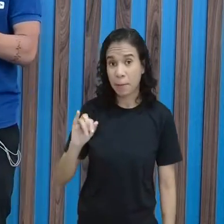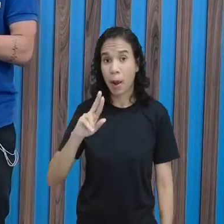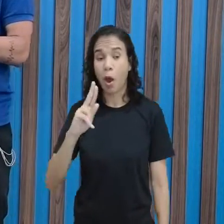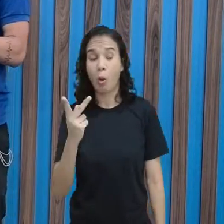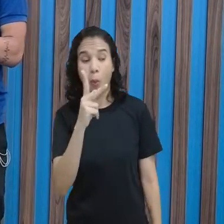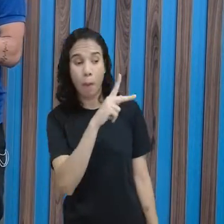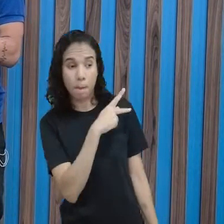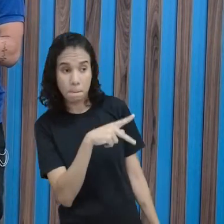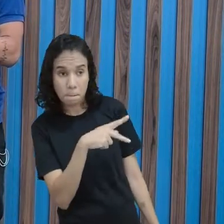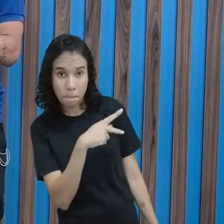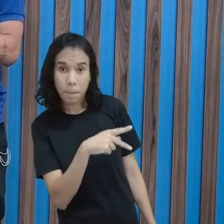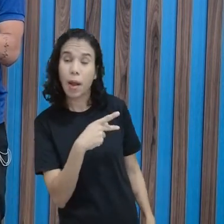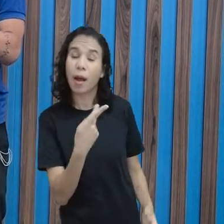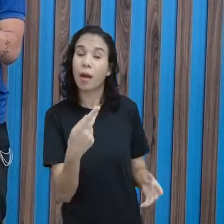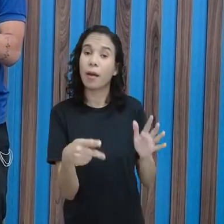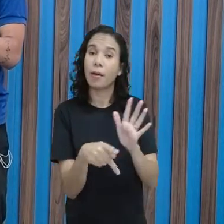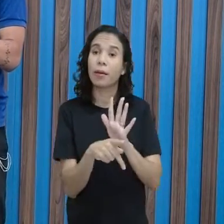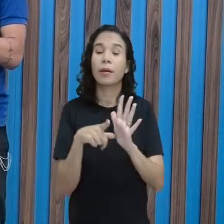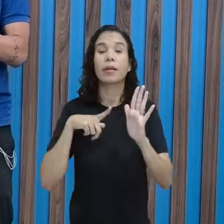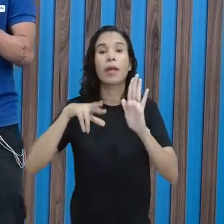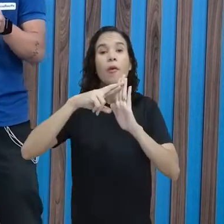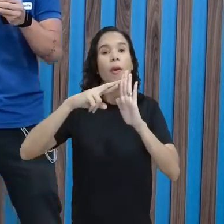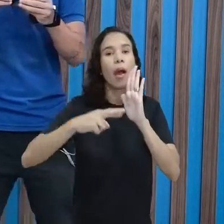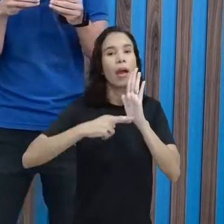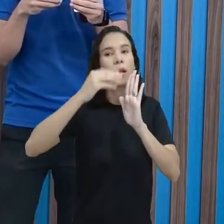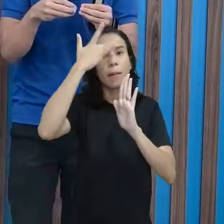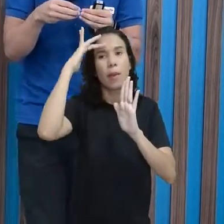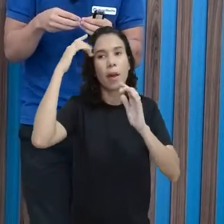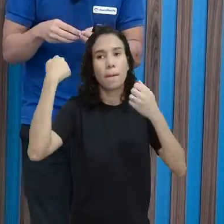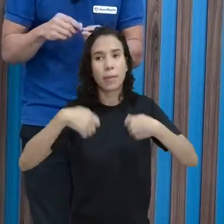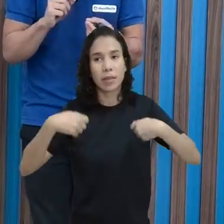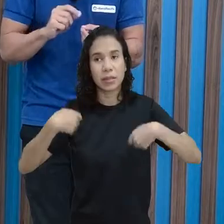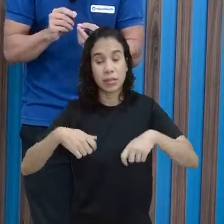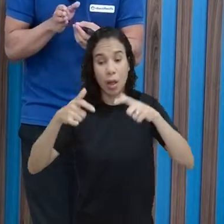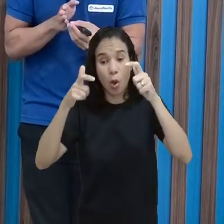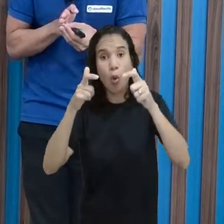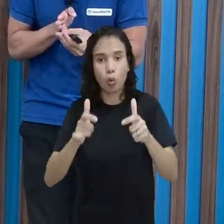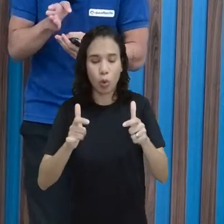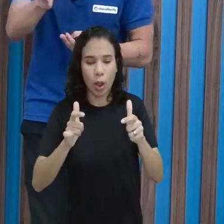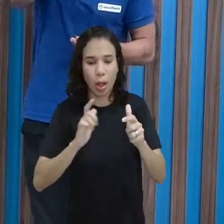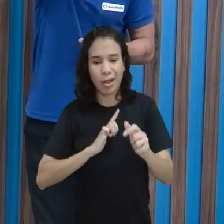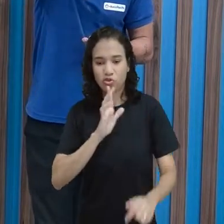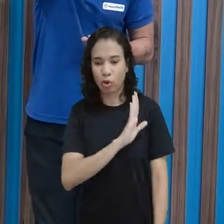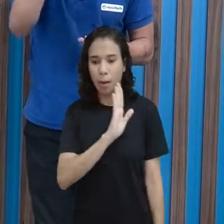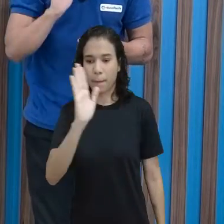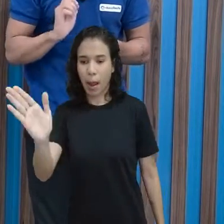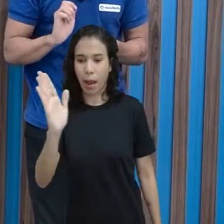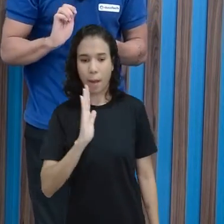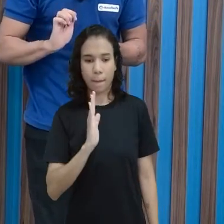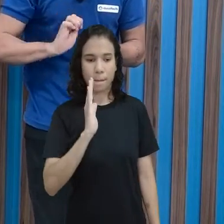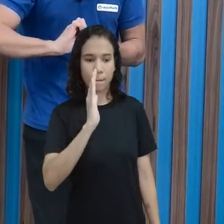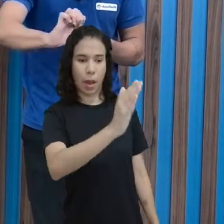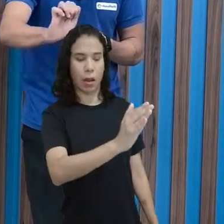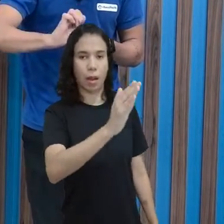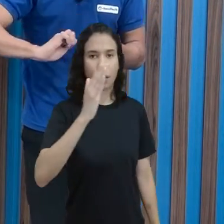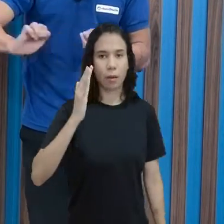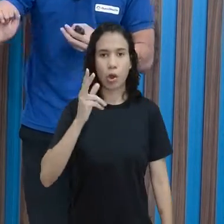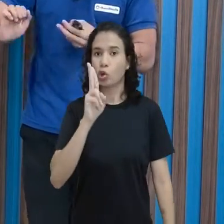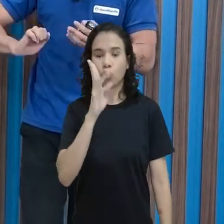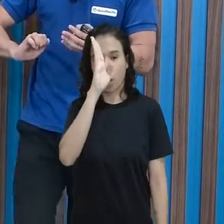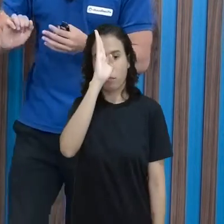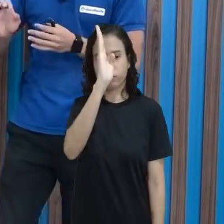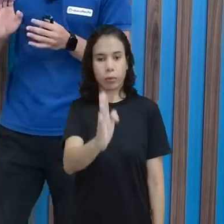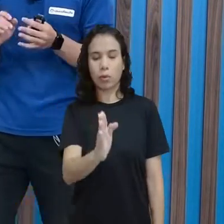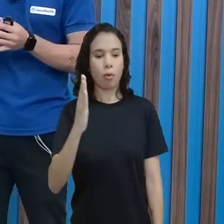tem uma regra que você tem que sacar em um determinado lado da quadra, em um sentido diagonal. Então,